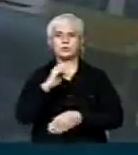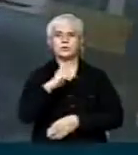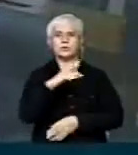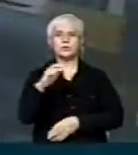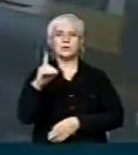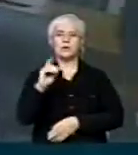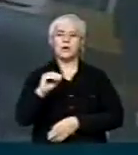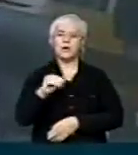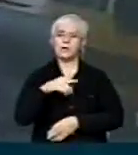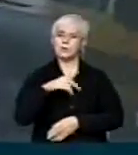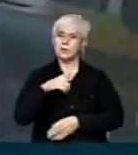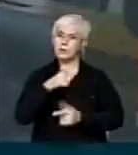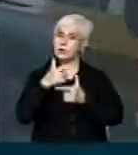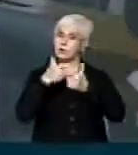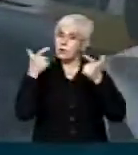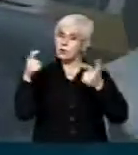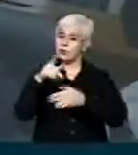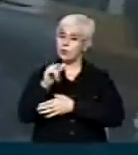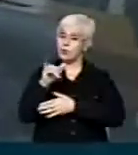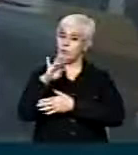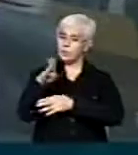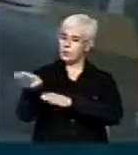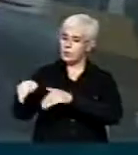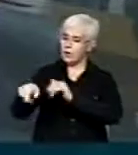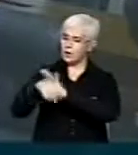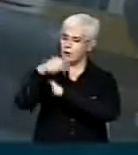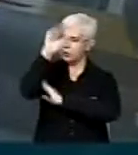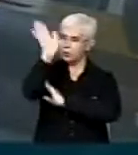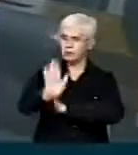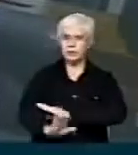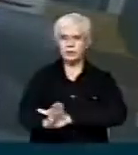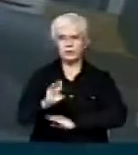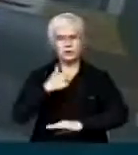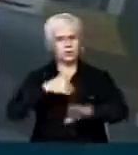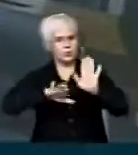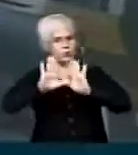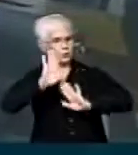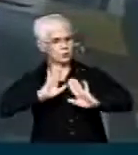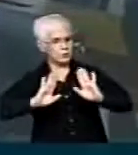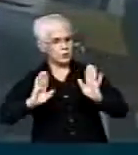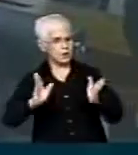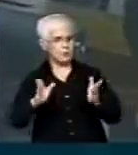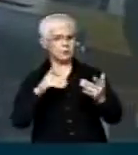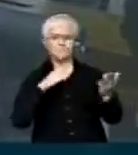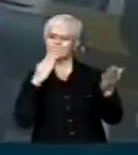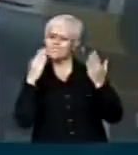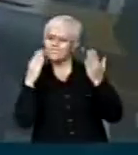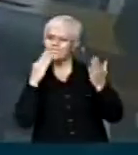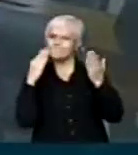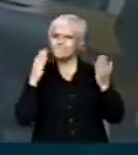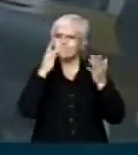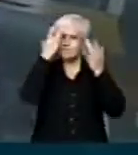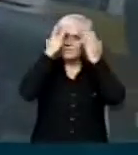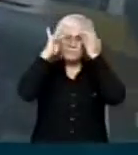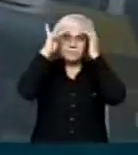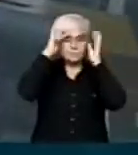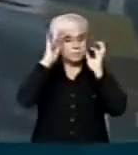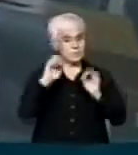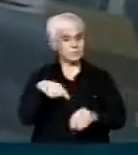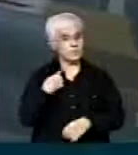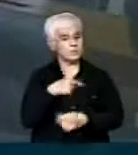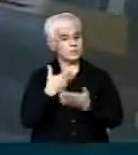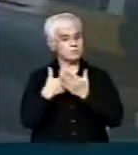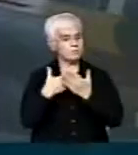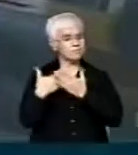para boa parte do PIB agrícola brasileiro e nós precisamos tomar um certo cuidado com isso. Então, suscitou uma polêmica muito grande, eu acredito que nós